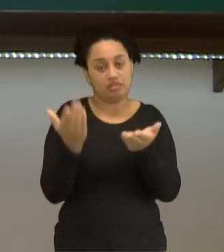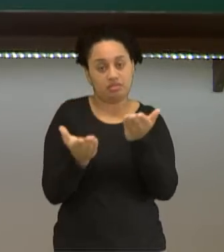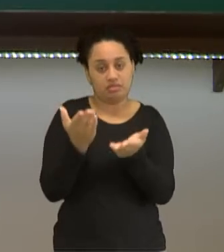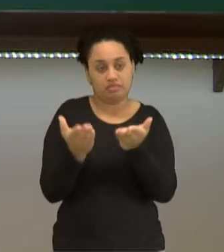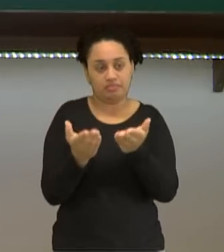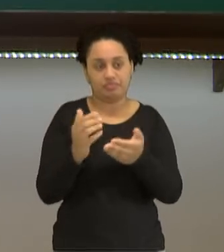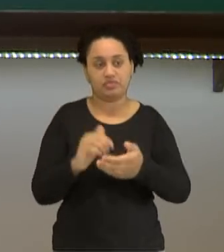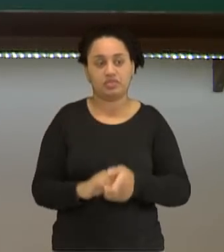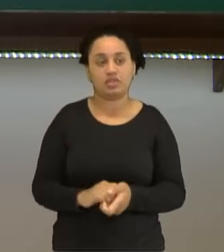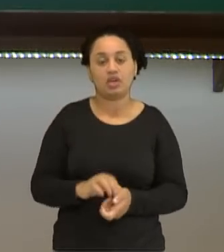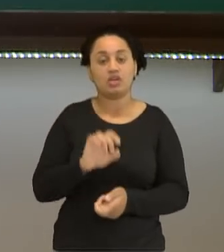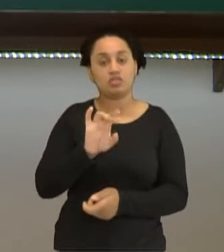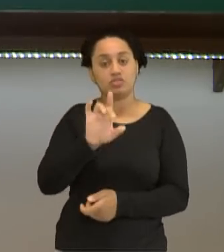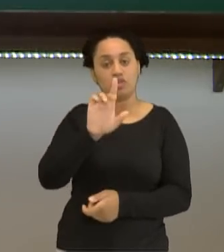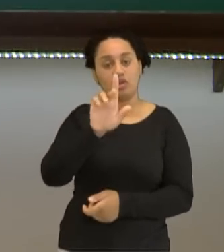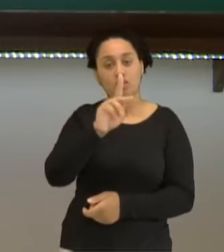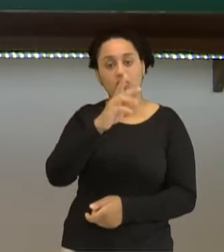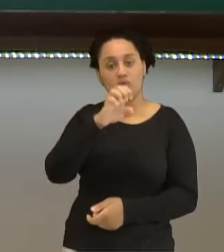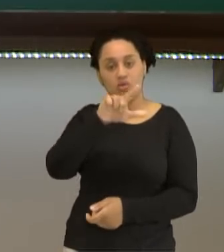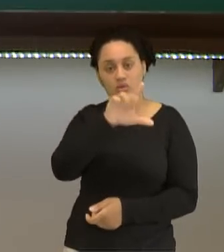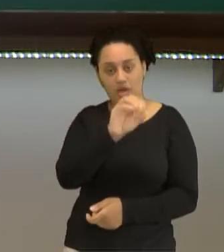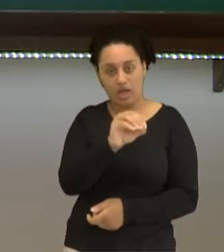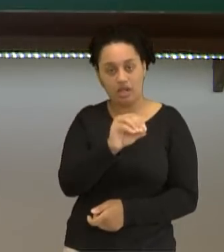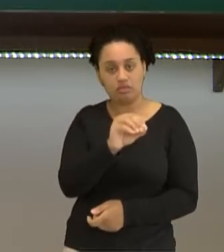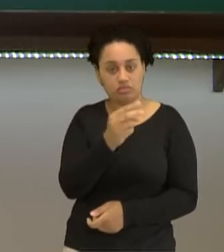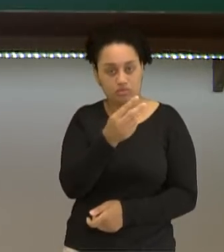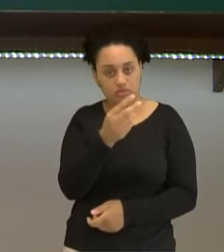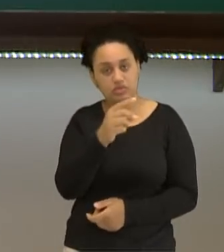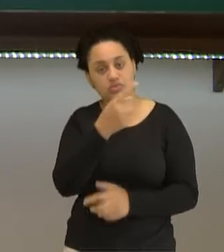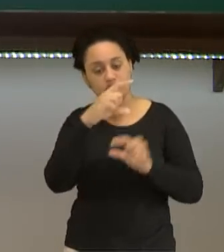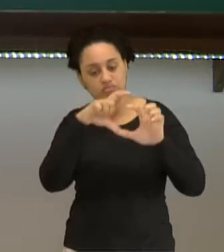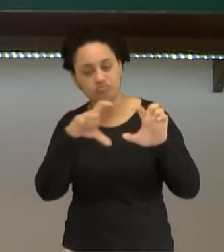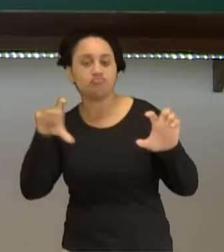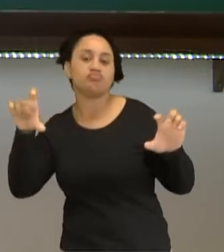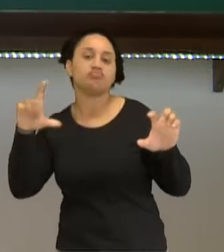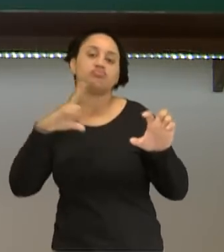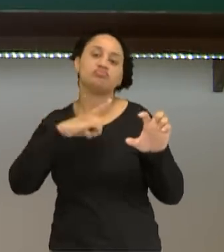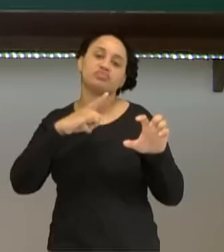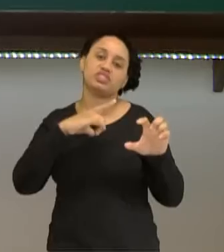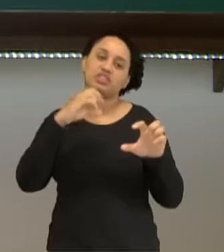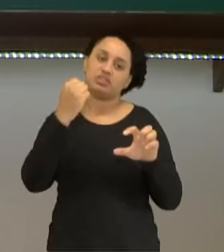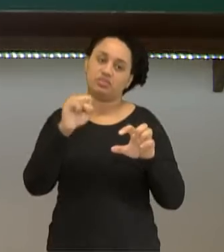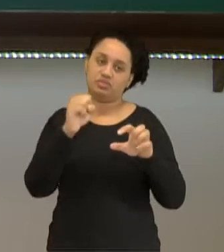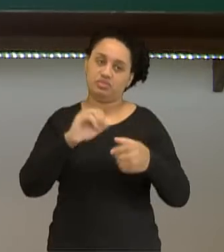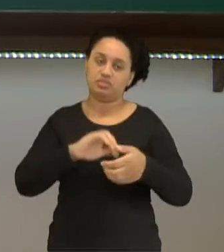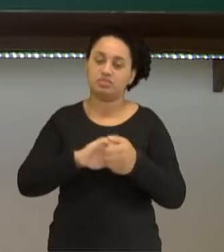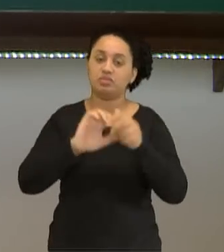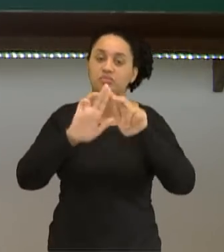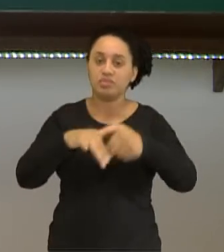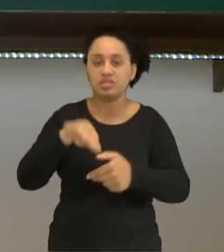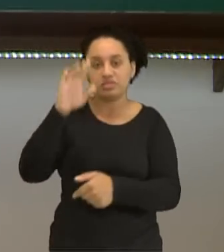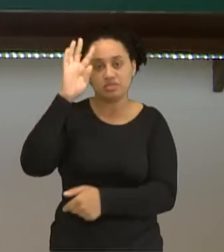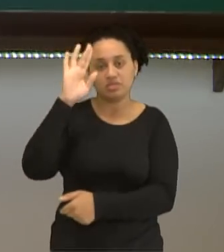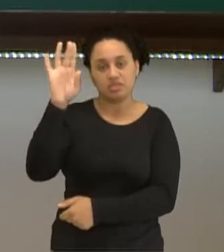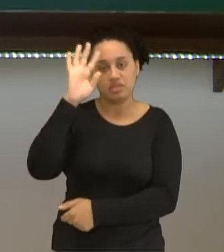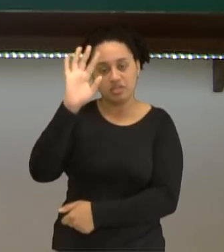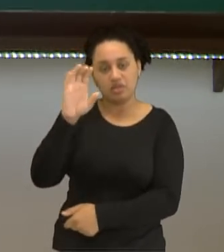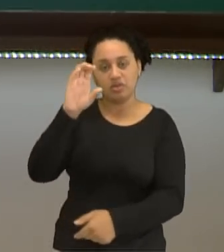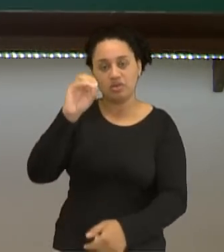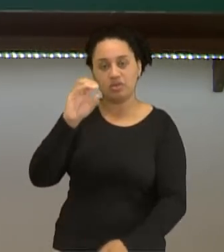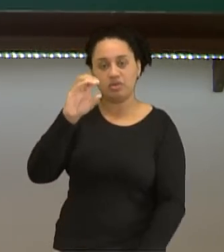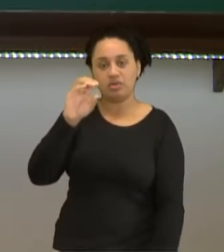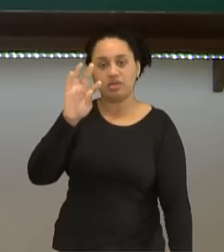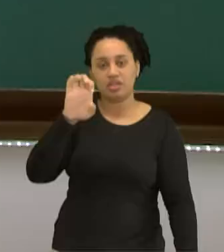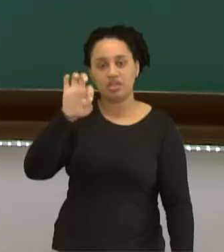Com exceção do hélio, todos eles têm oito elétrons. Isso se chama teoria do octeto, gente. Está certo?